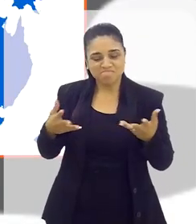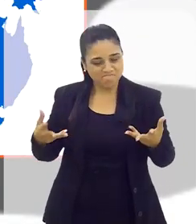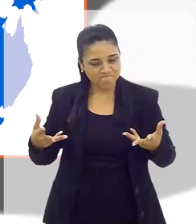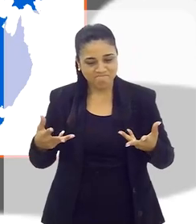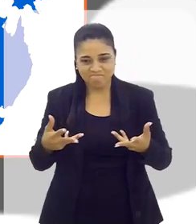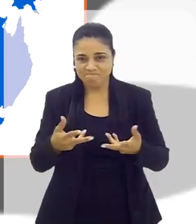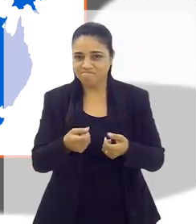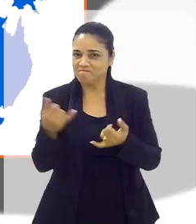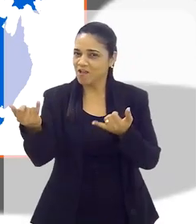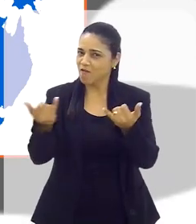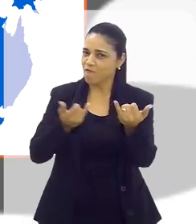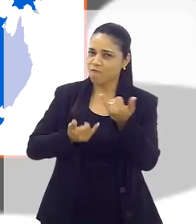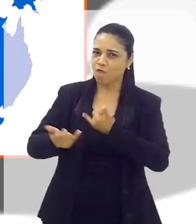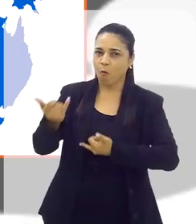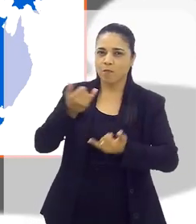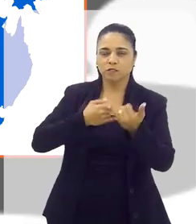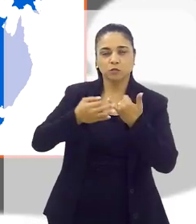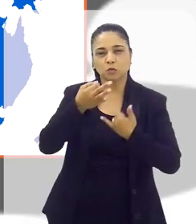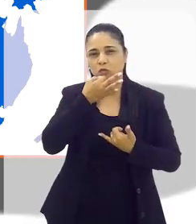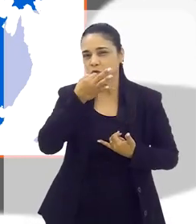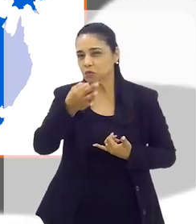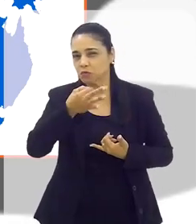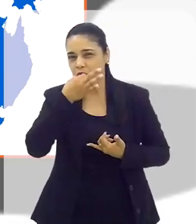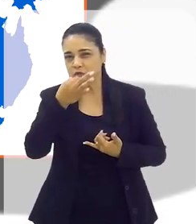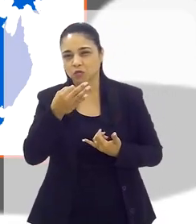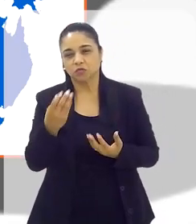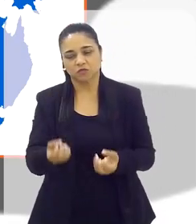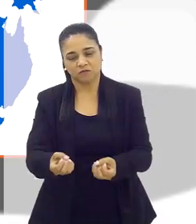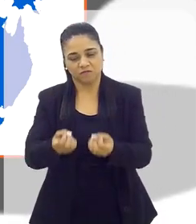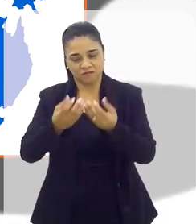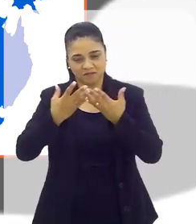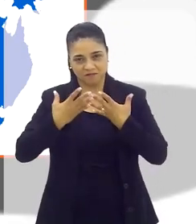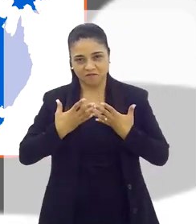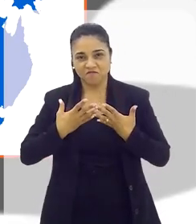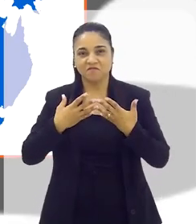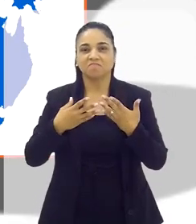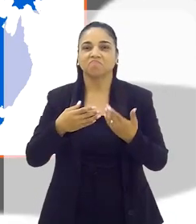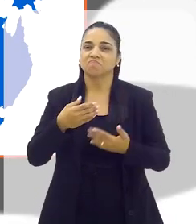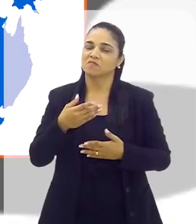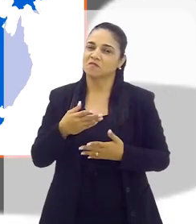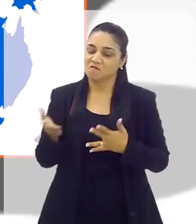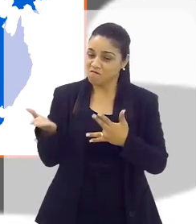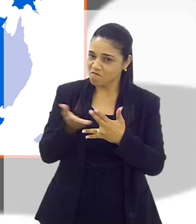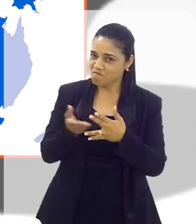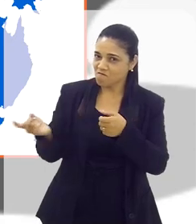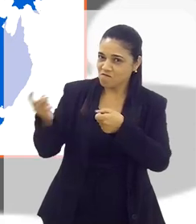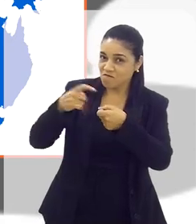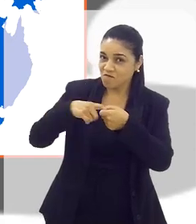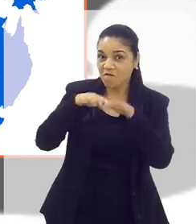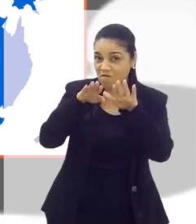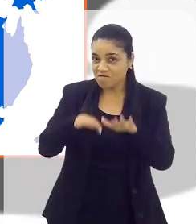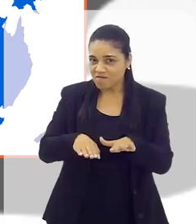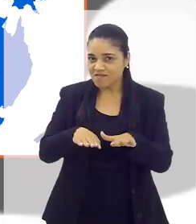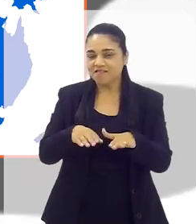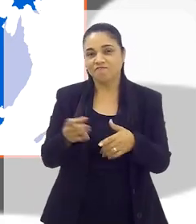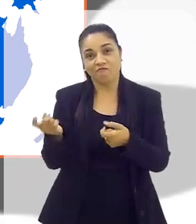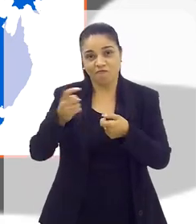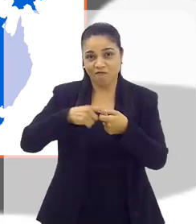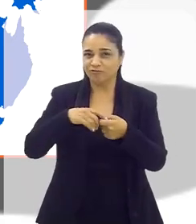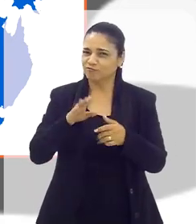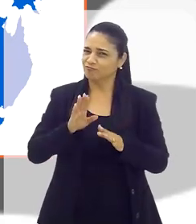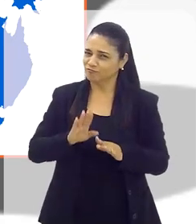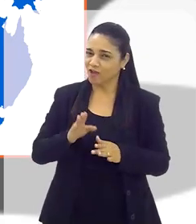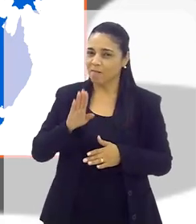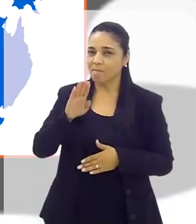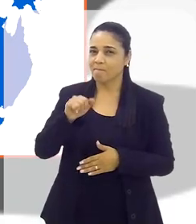porque que riqueza as informações e as sugestões que você está nos oferecendo, mas nós voltamos rapidinho. Você fica aí com a gente